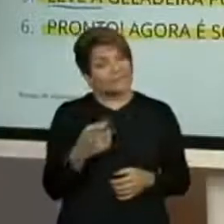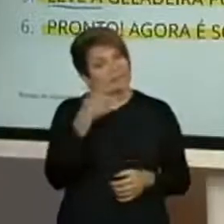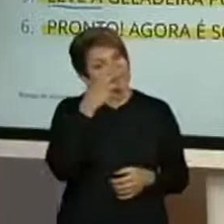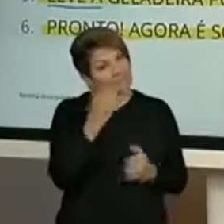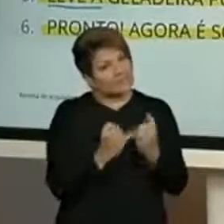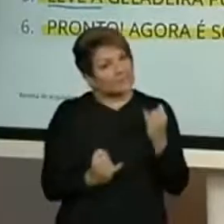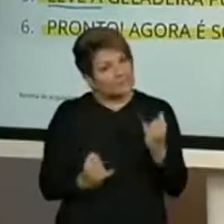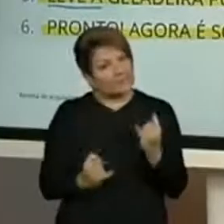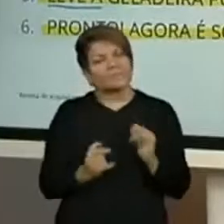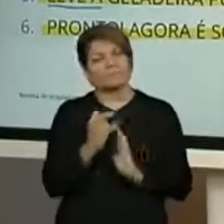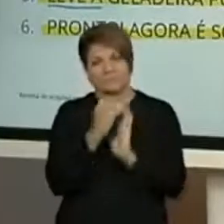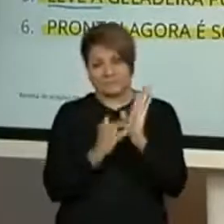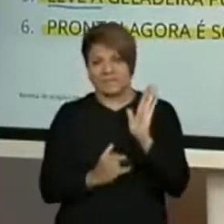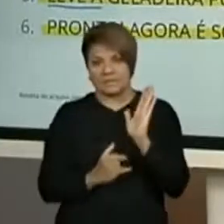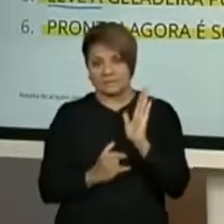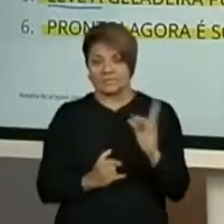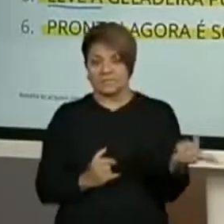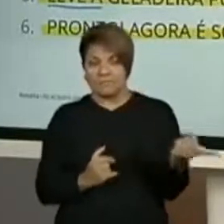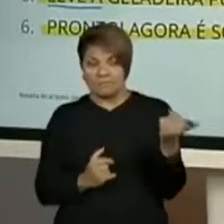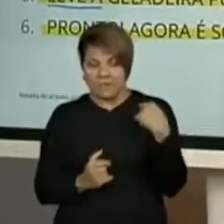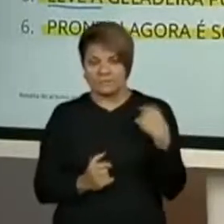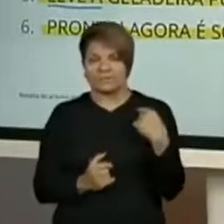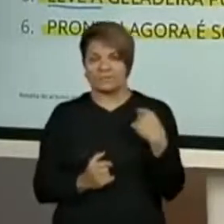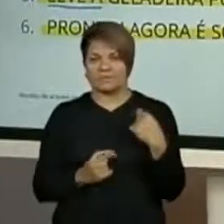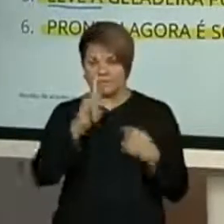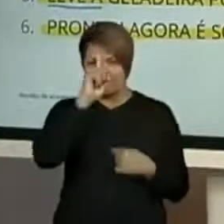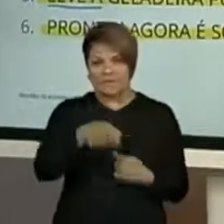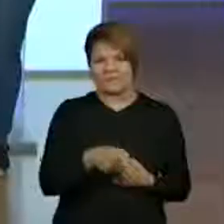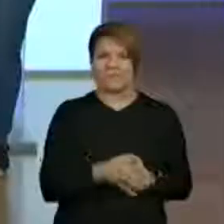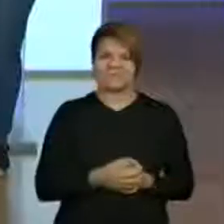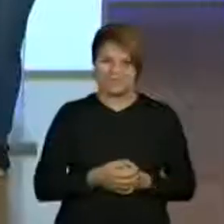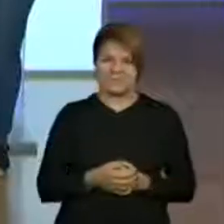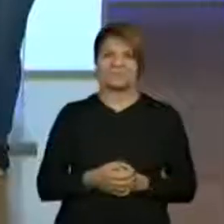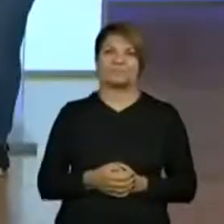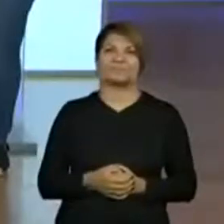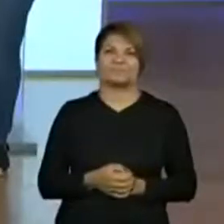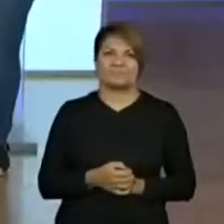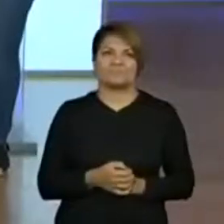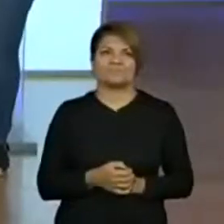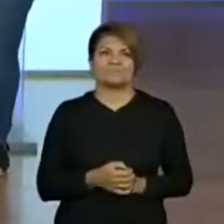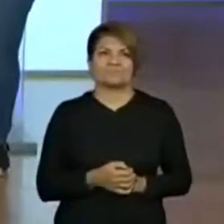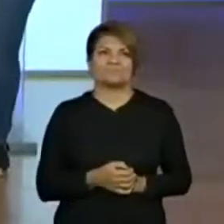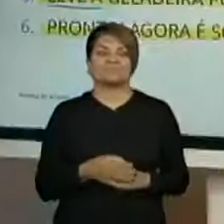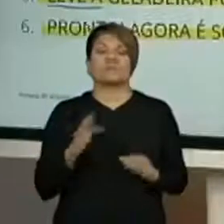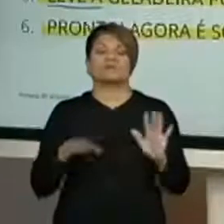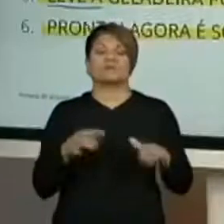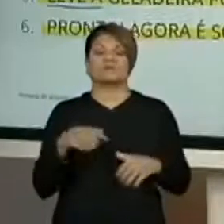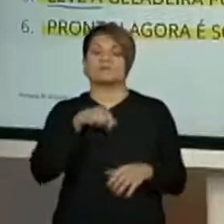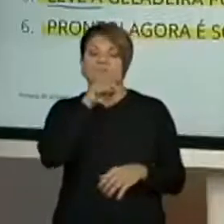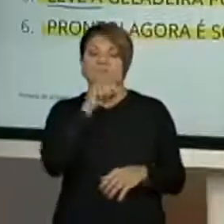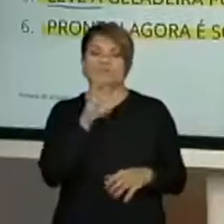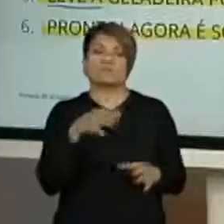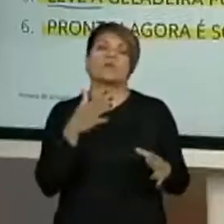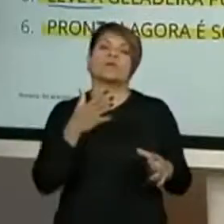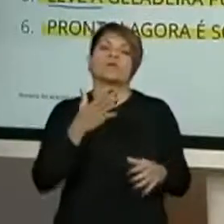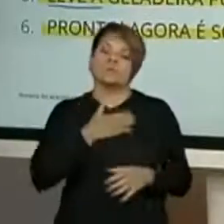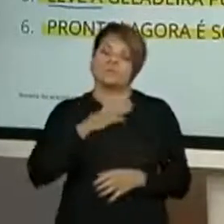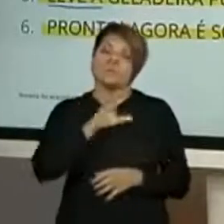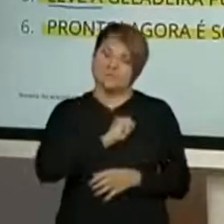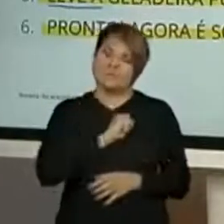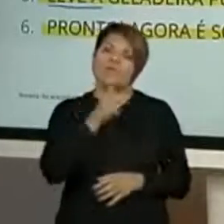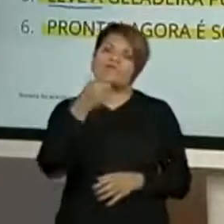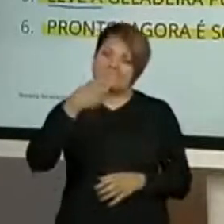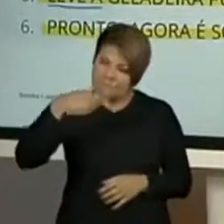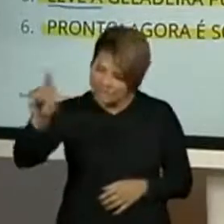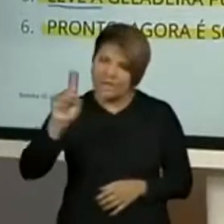esse tipo de texto, ele tá ordenando a gente, orientando como fazer direitinho. Não como a mãe fala assim, meu amor, vá